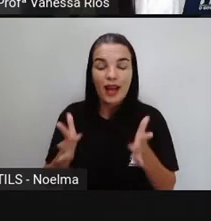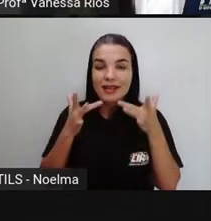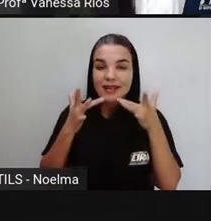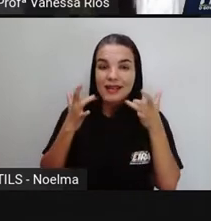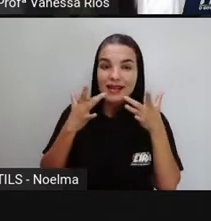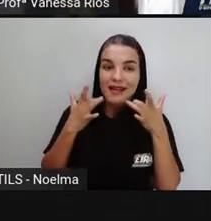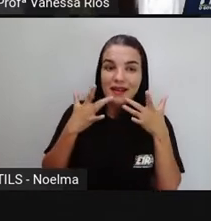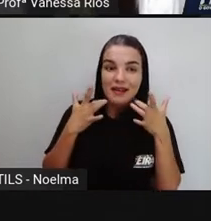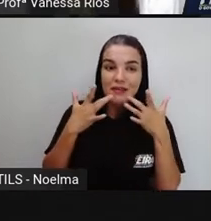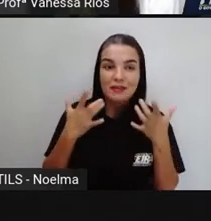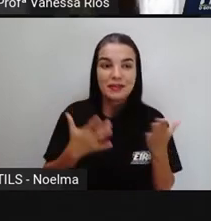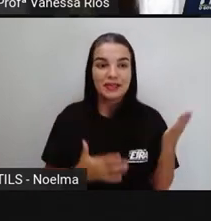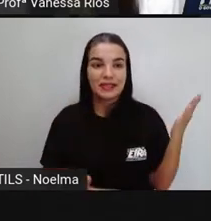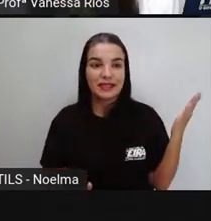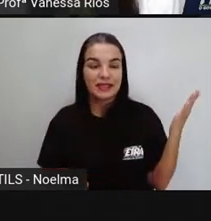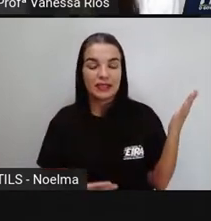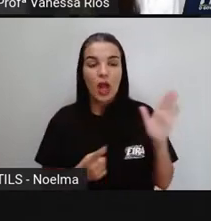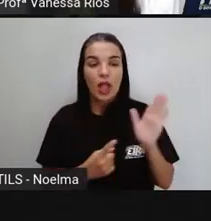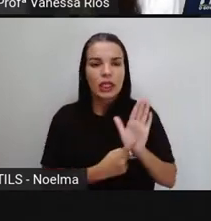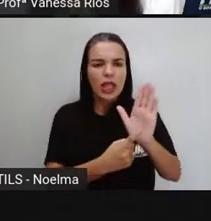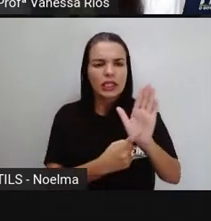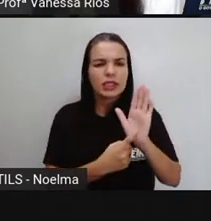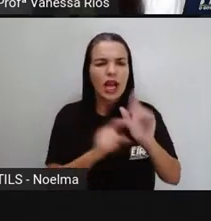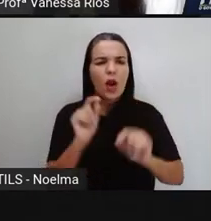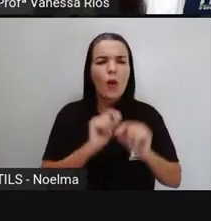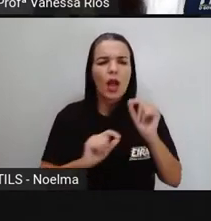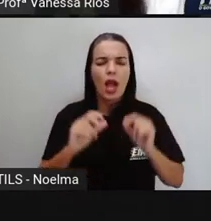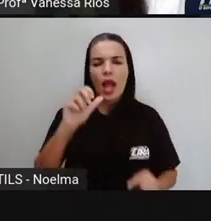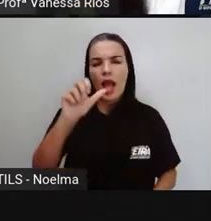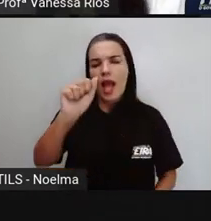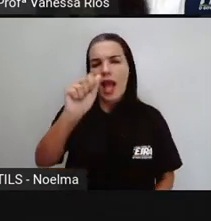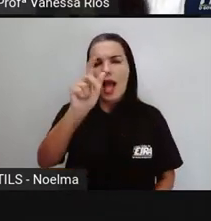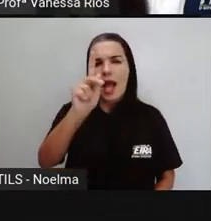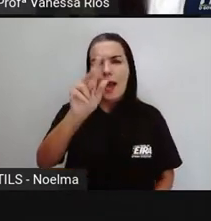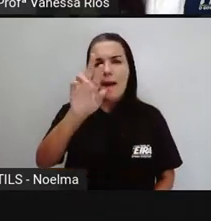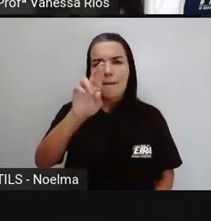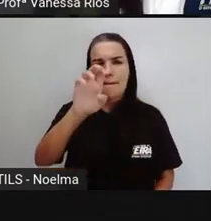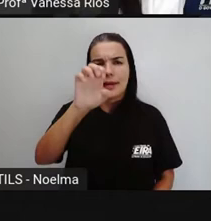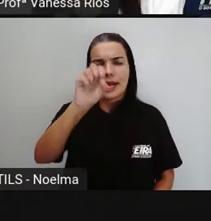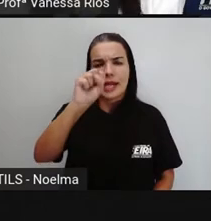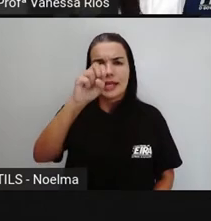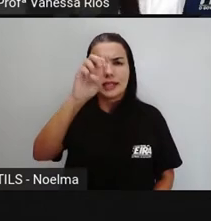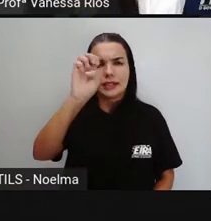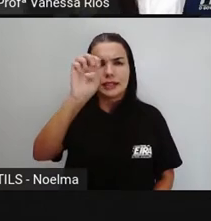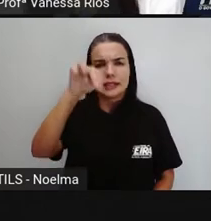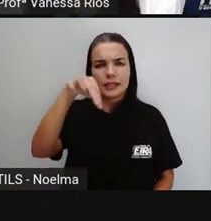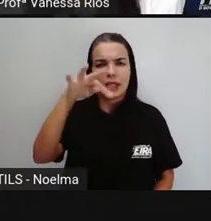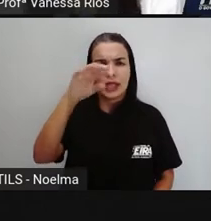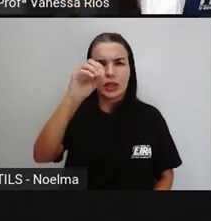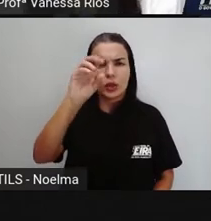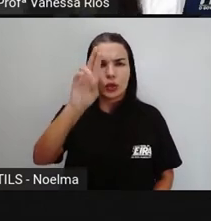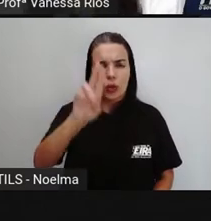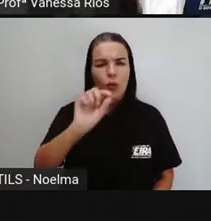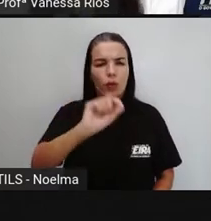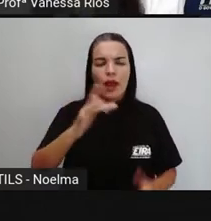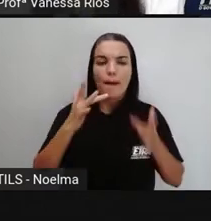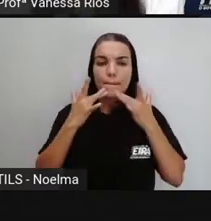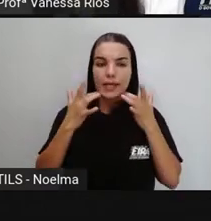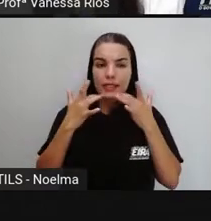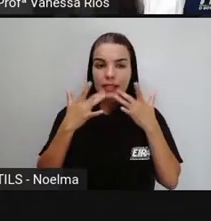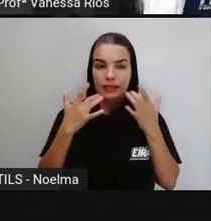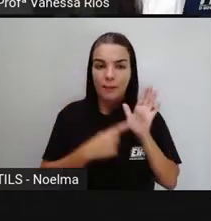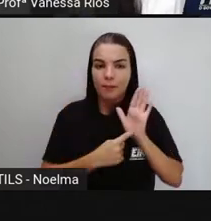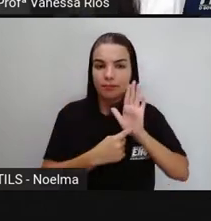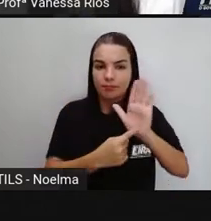Pró colocou em destaque aí a palavra apresentou, porque a palavra apresentou está justamente ligada aí a